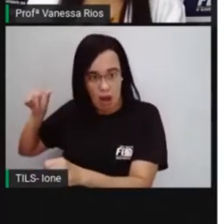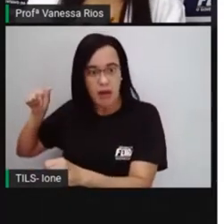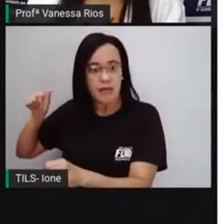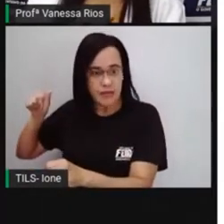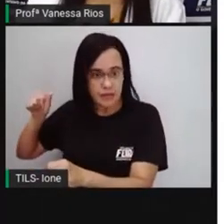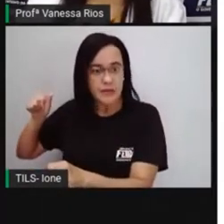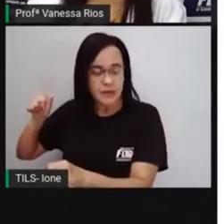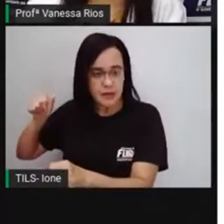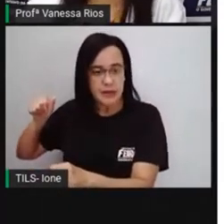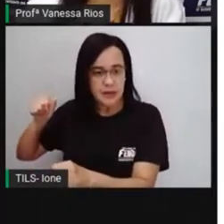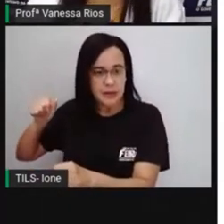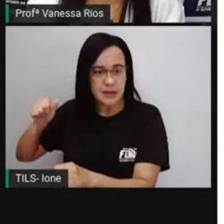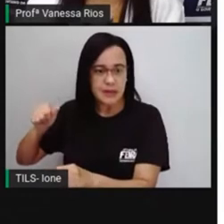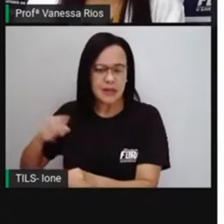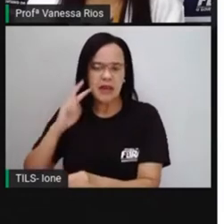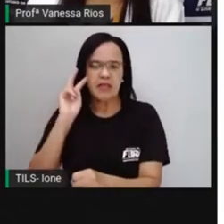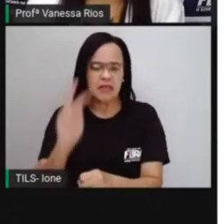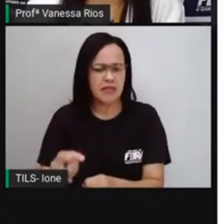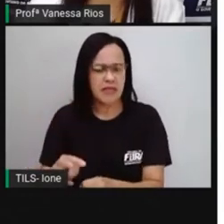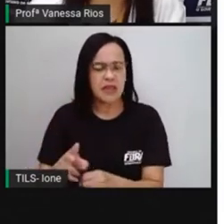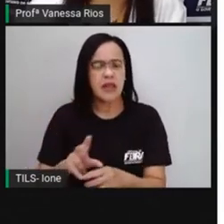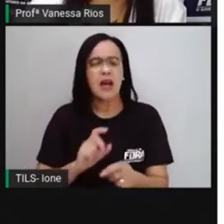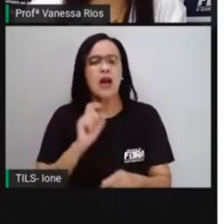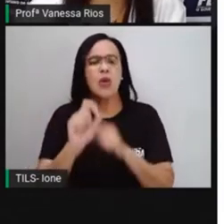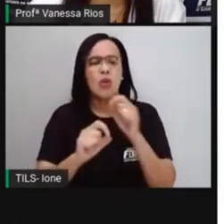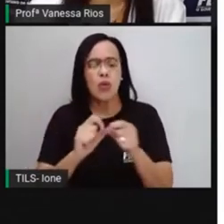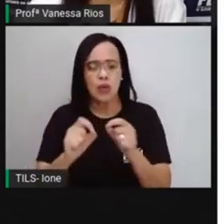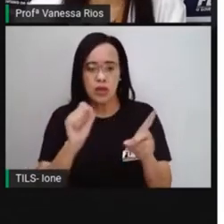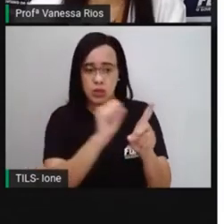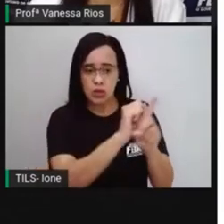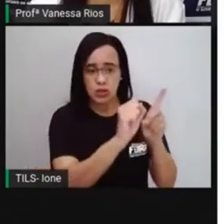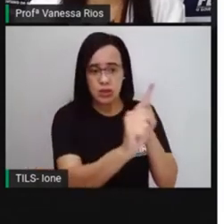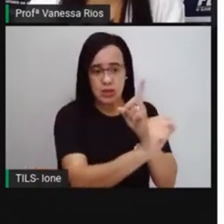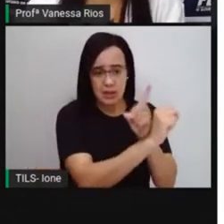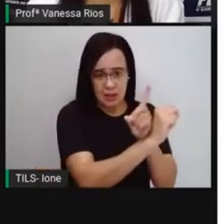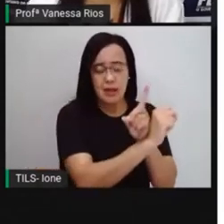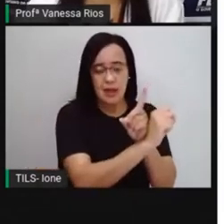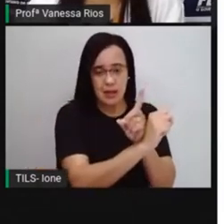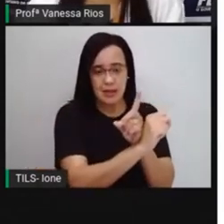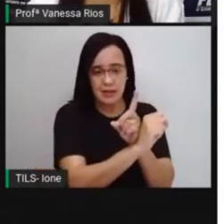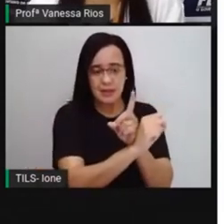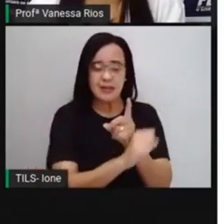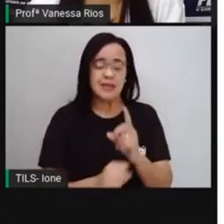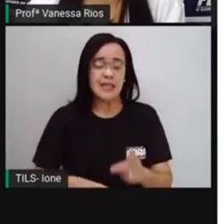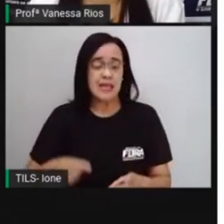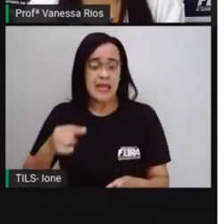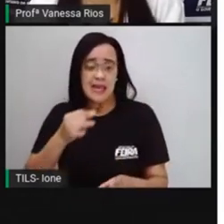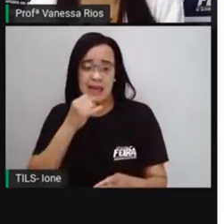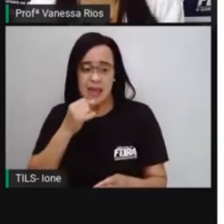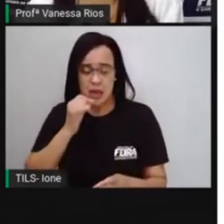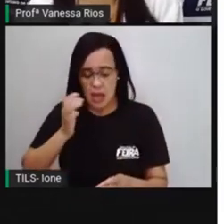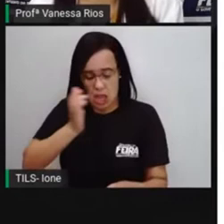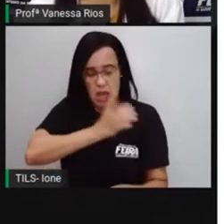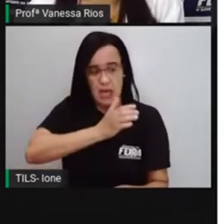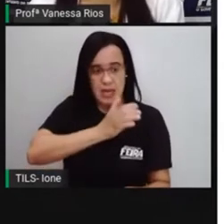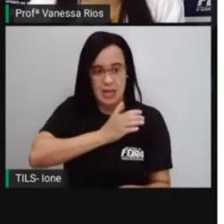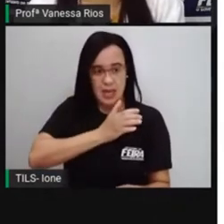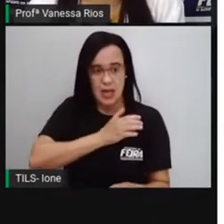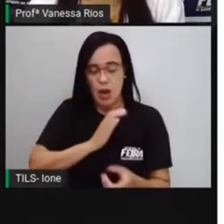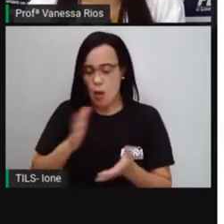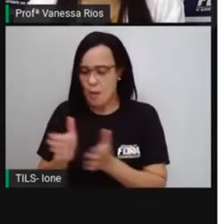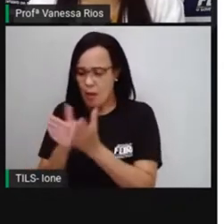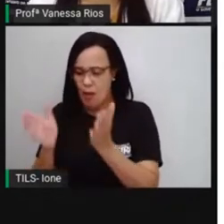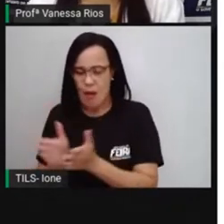era visto como divisão, né? Das classes sociais. Mas que com o passar do tempo, né? Ou em algumas sociedades